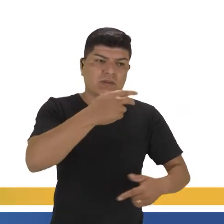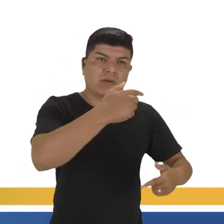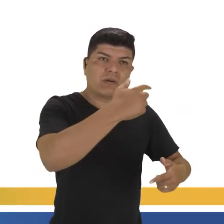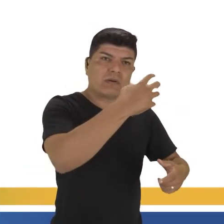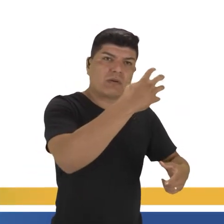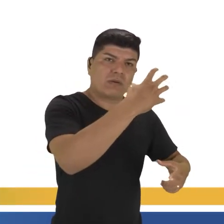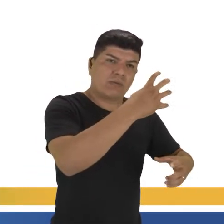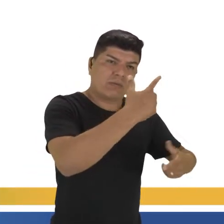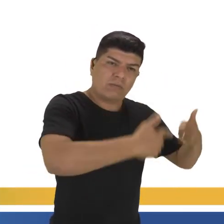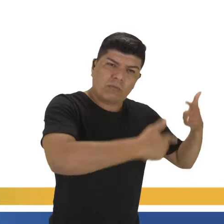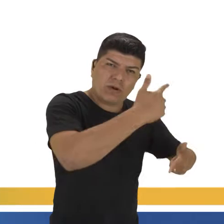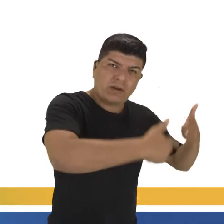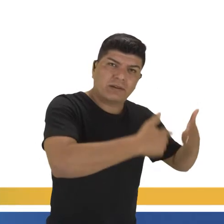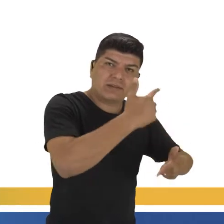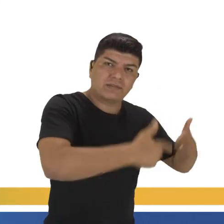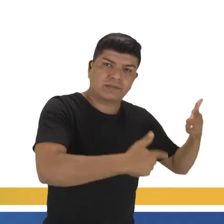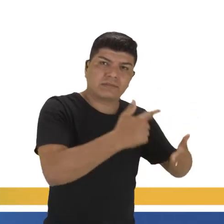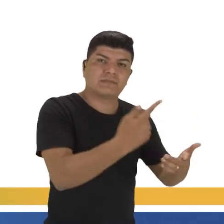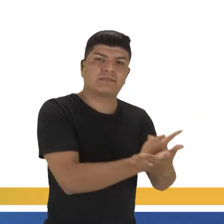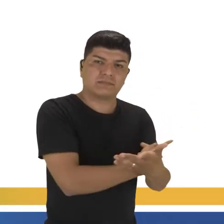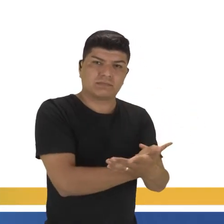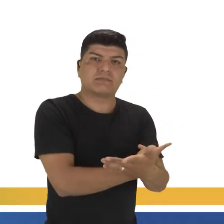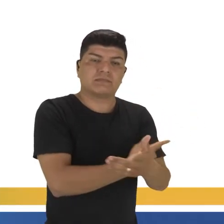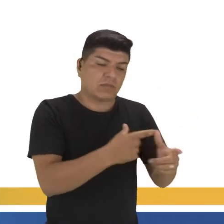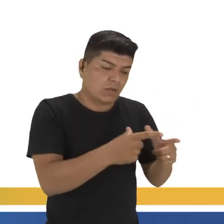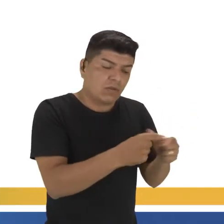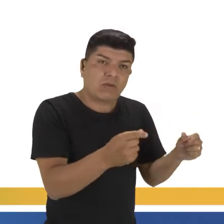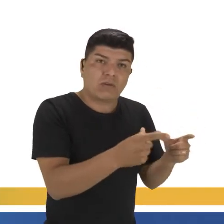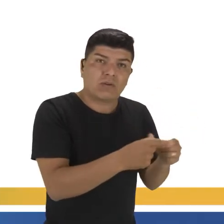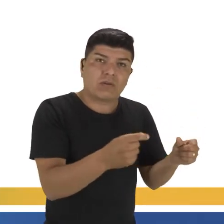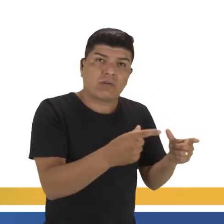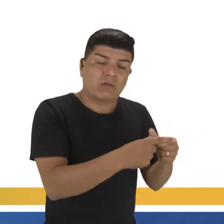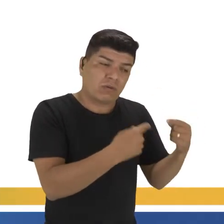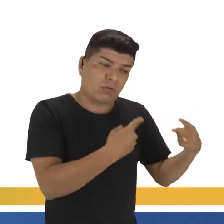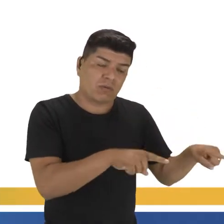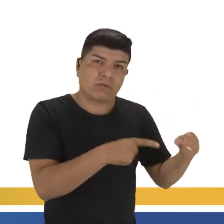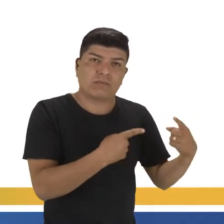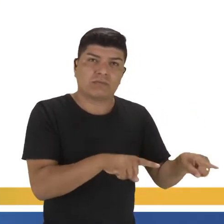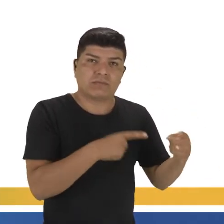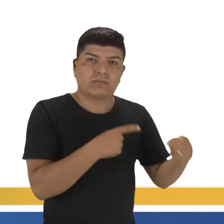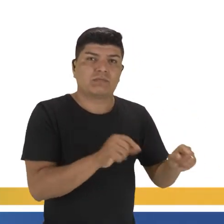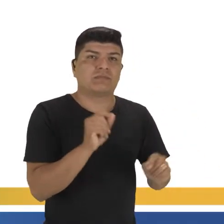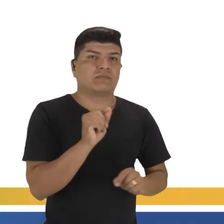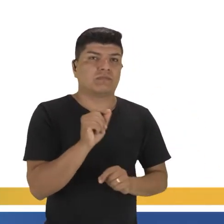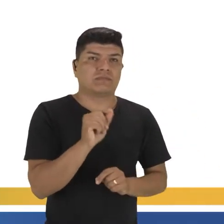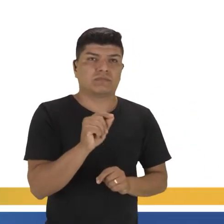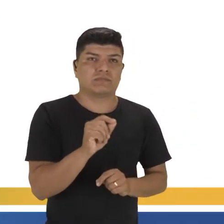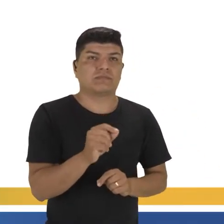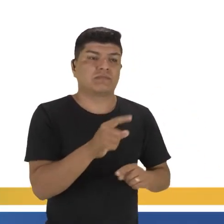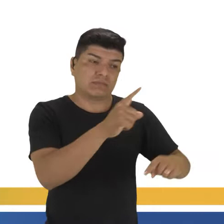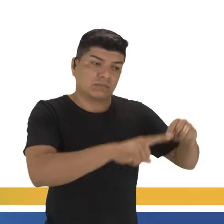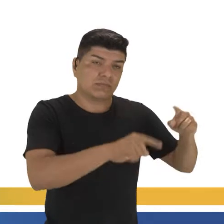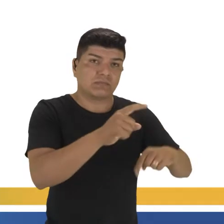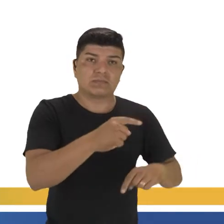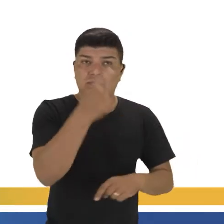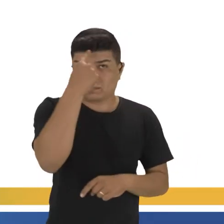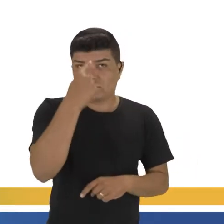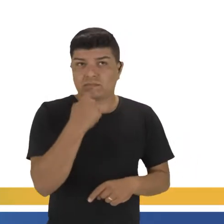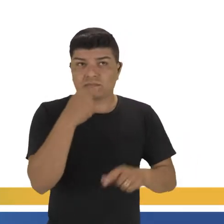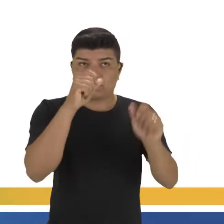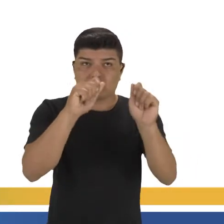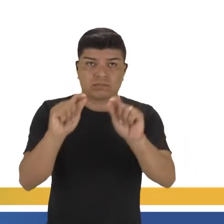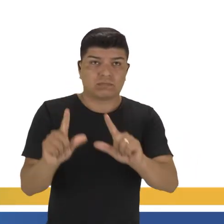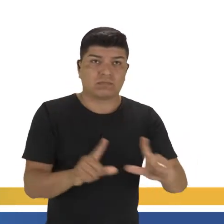guerra, 1904, 1905, contra o Japão. E isso vai impactar justamente o seguinte. Dá uma olhada no material. Guerra